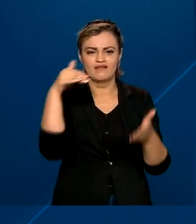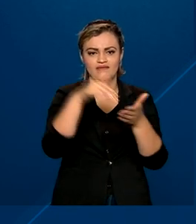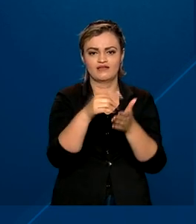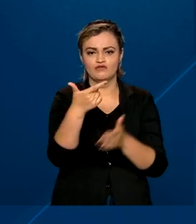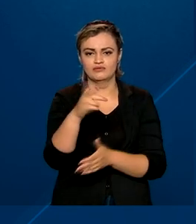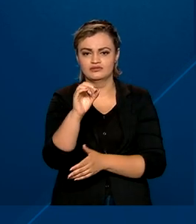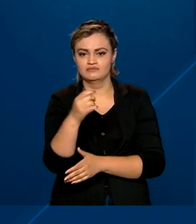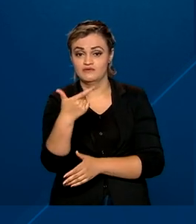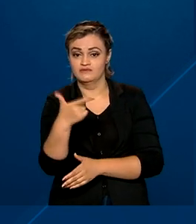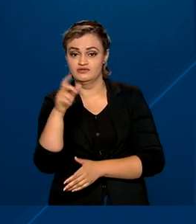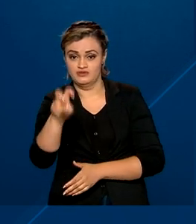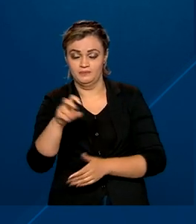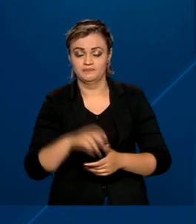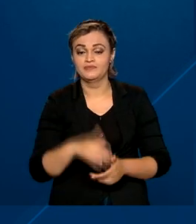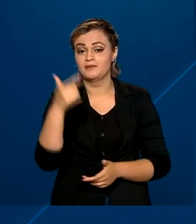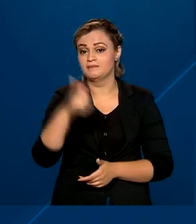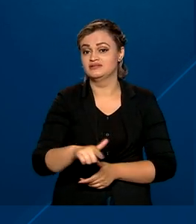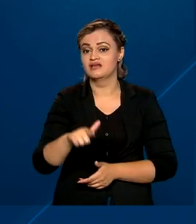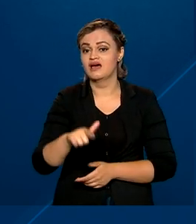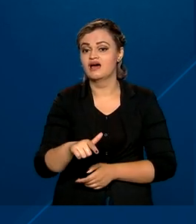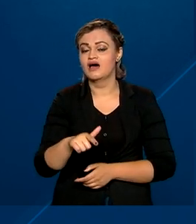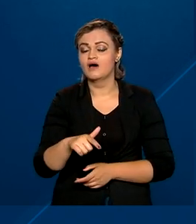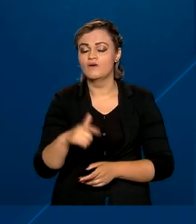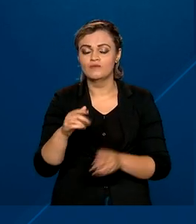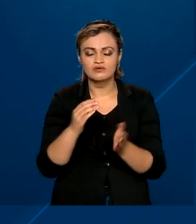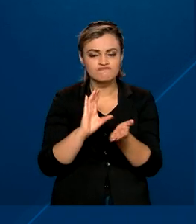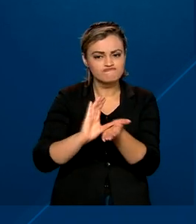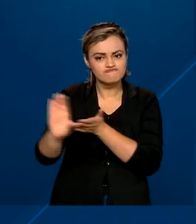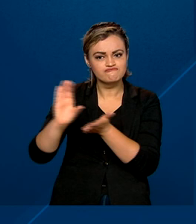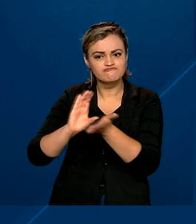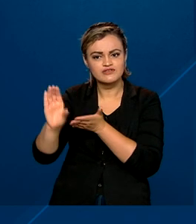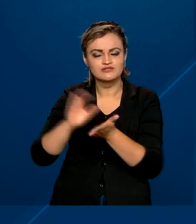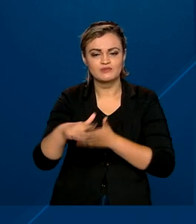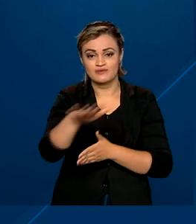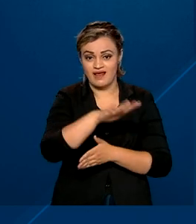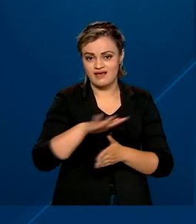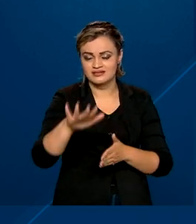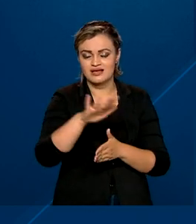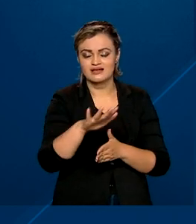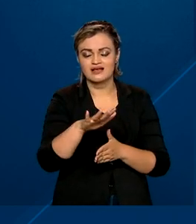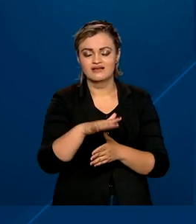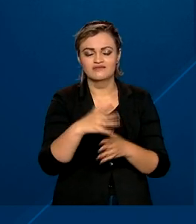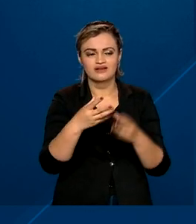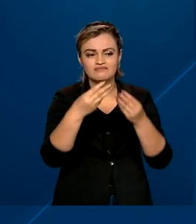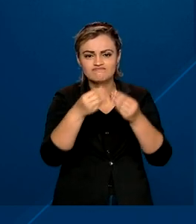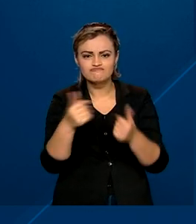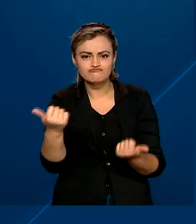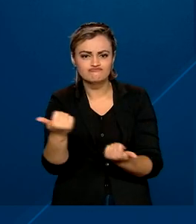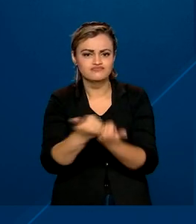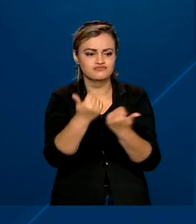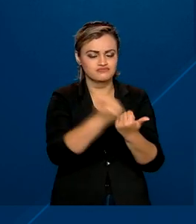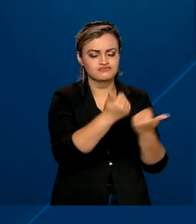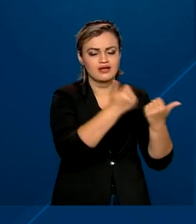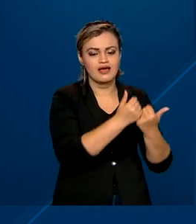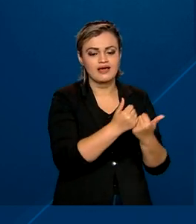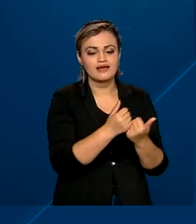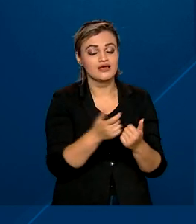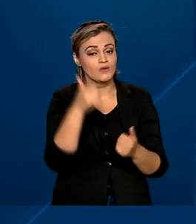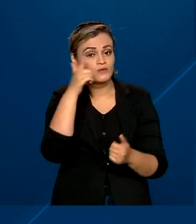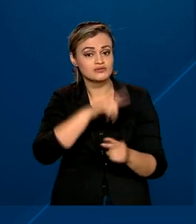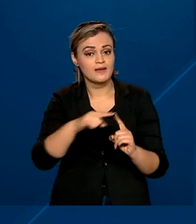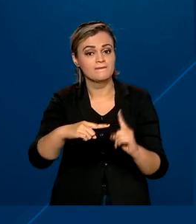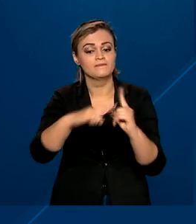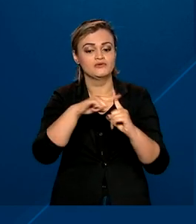Também, segundo o governo, o aumento dos investimentos no setor vai compensar a desoneração e ainda gerar um saldo